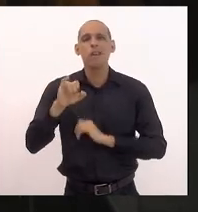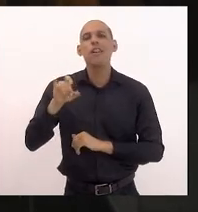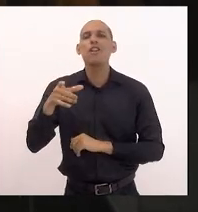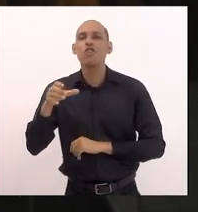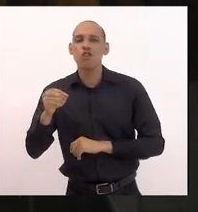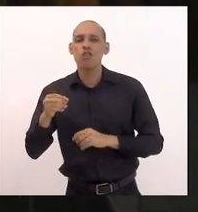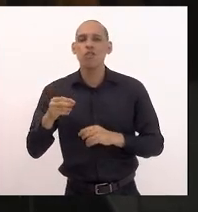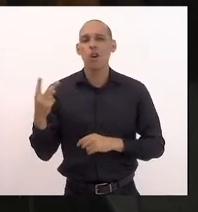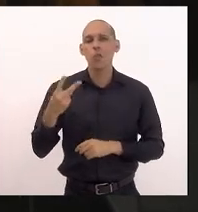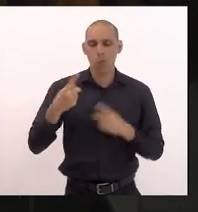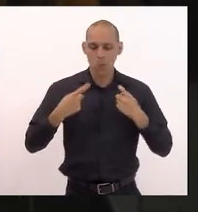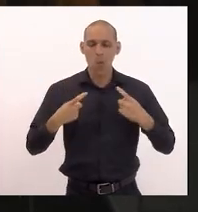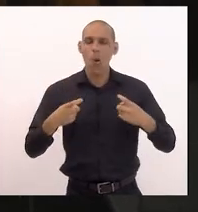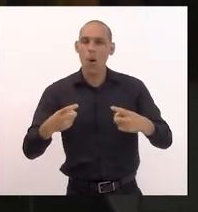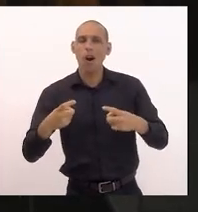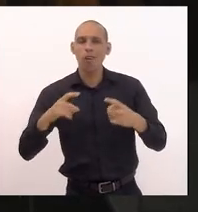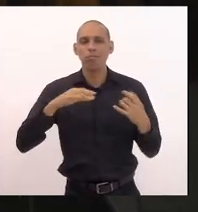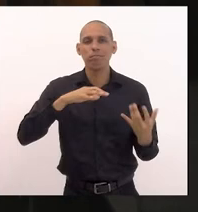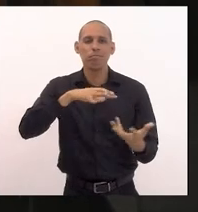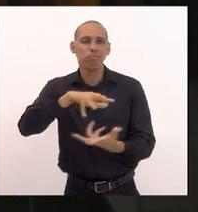que foi